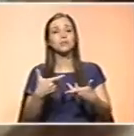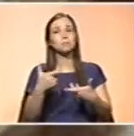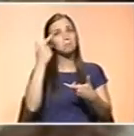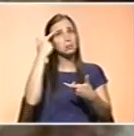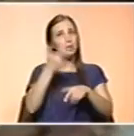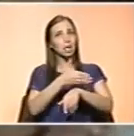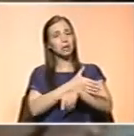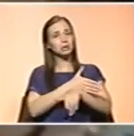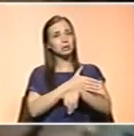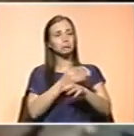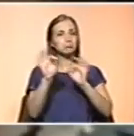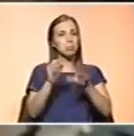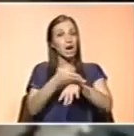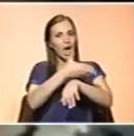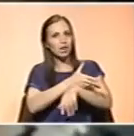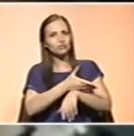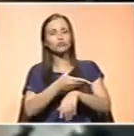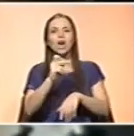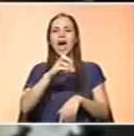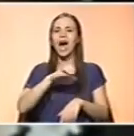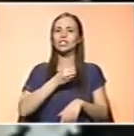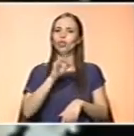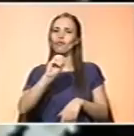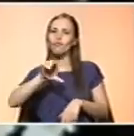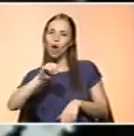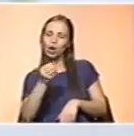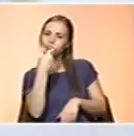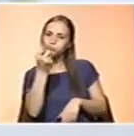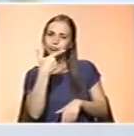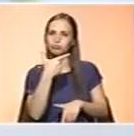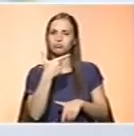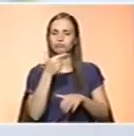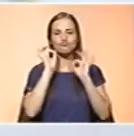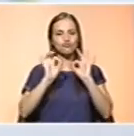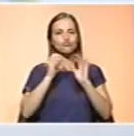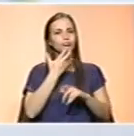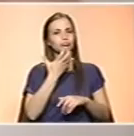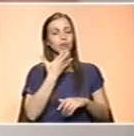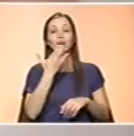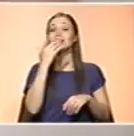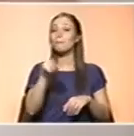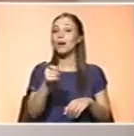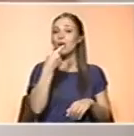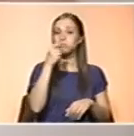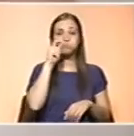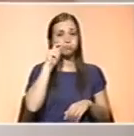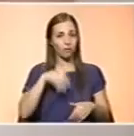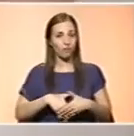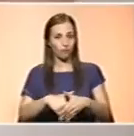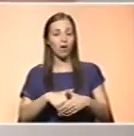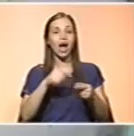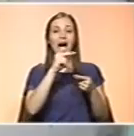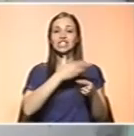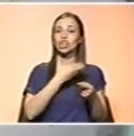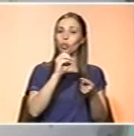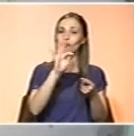tem tempo que começa a tomar o ácido fólico para compensar realmente a falta. Aliás, nos anticoncessionais, além do ácido fólico,